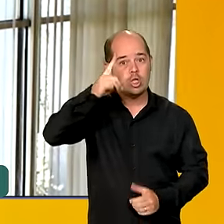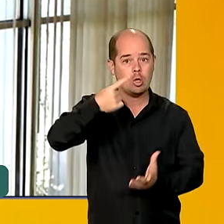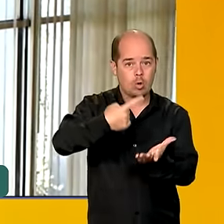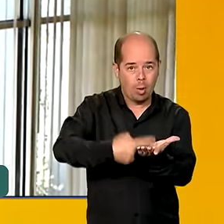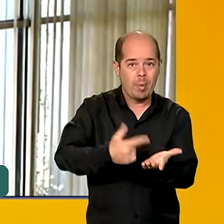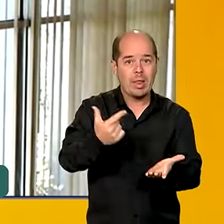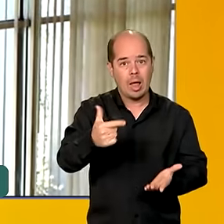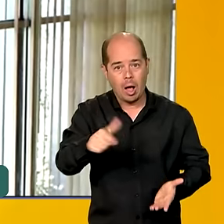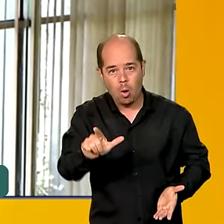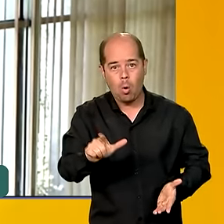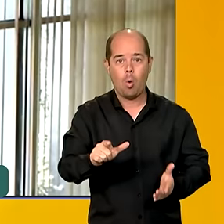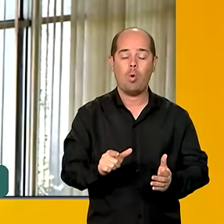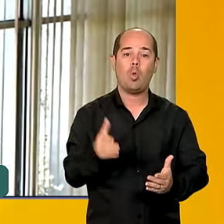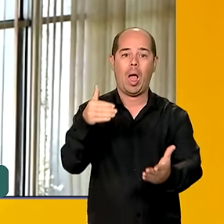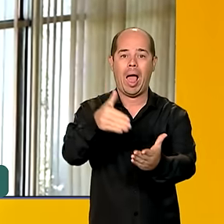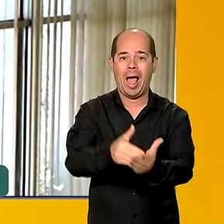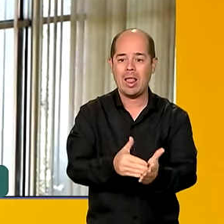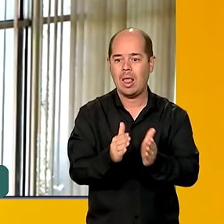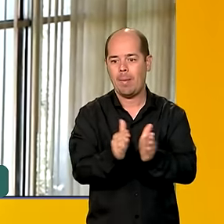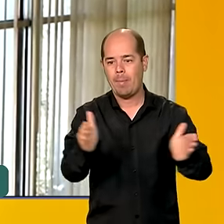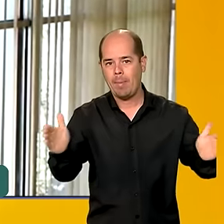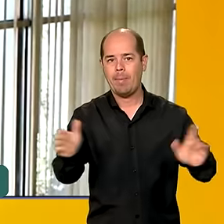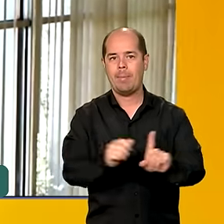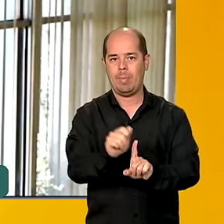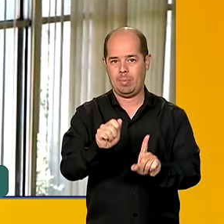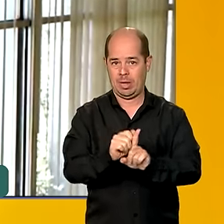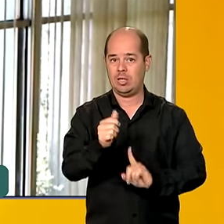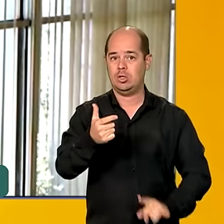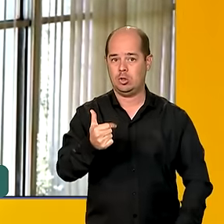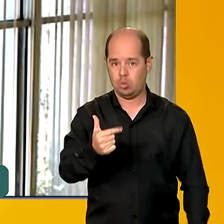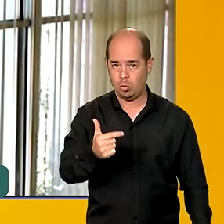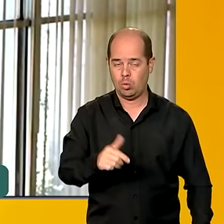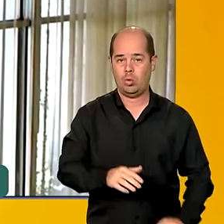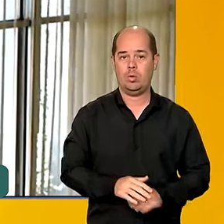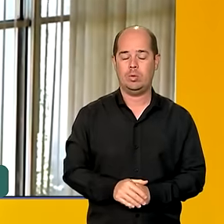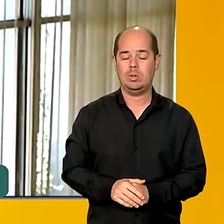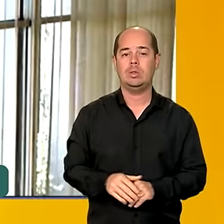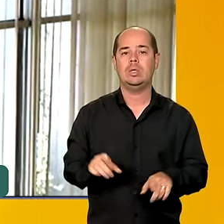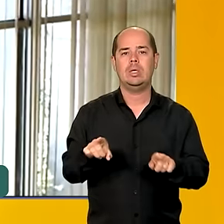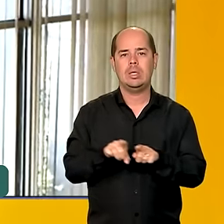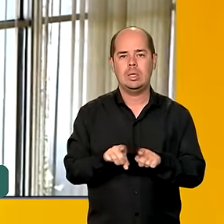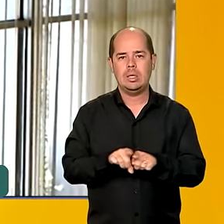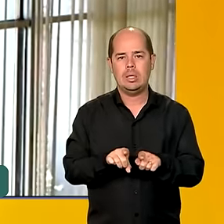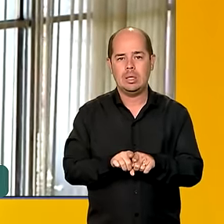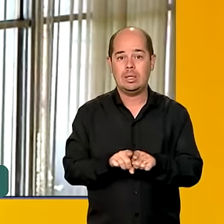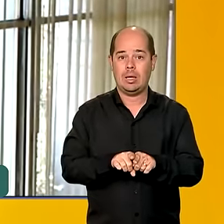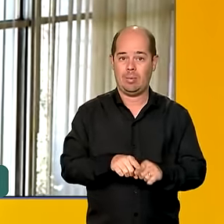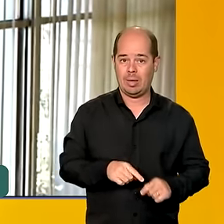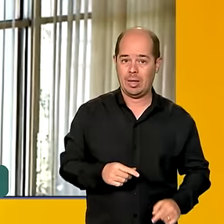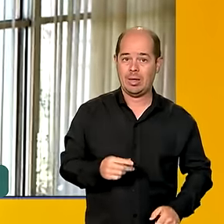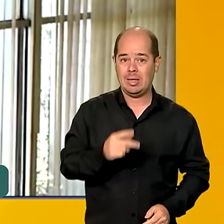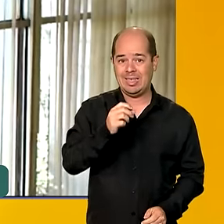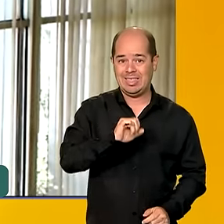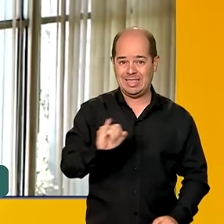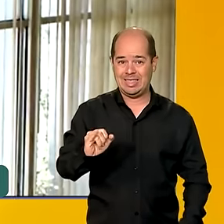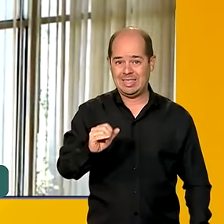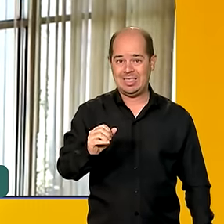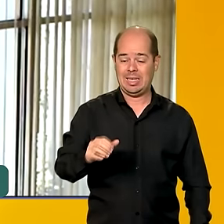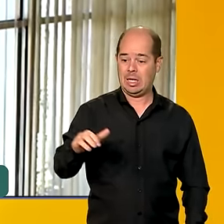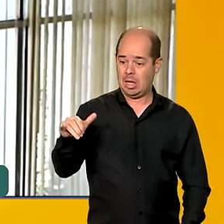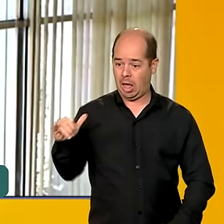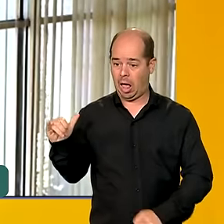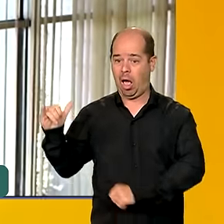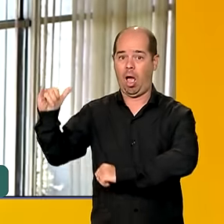pelo retorno ao Rio Grande do Sul, que estão fora do Rio Grande do Sul, se o trecho aéreo foi alterado para um outro